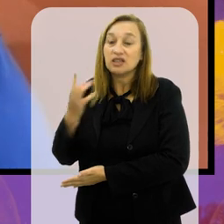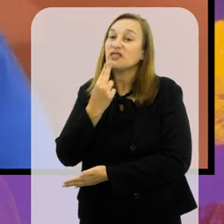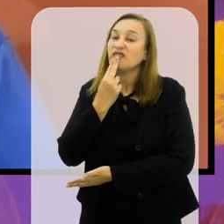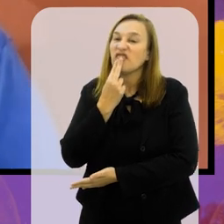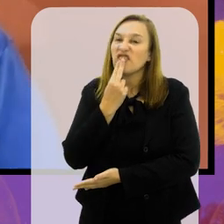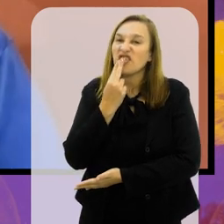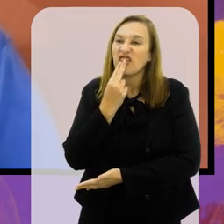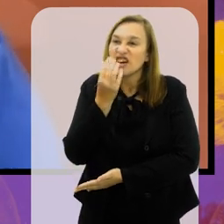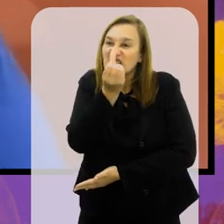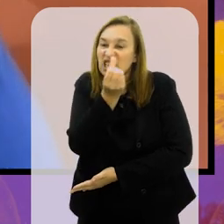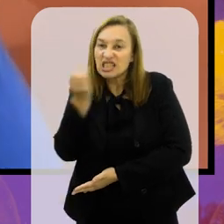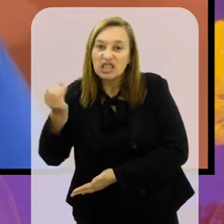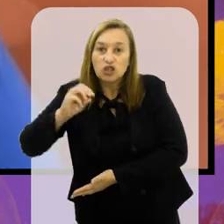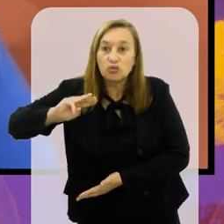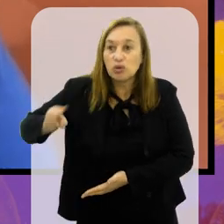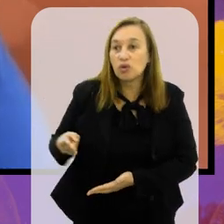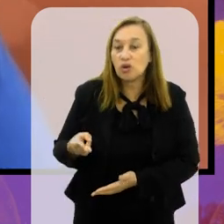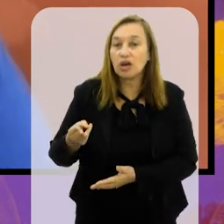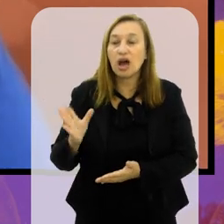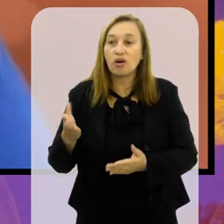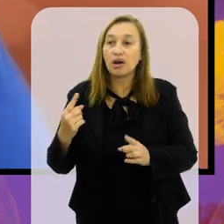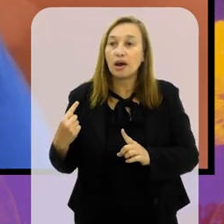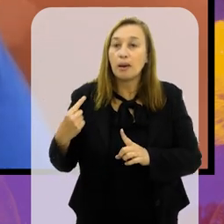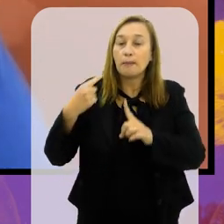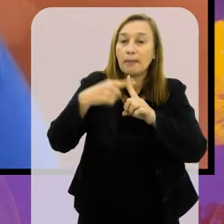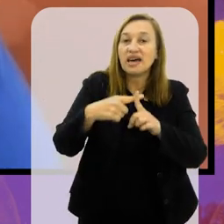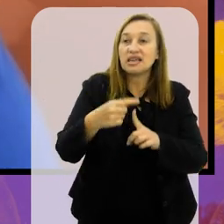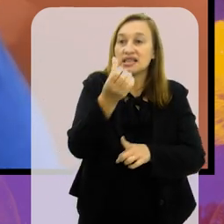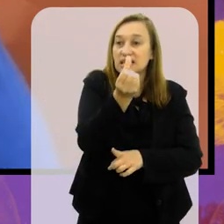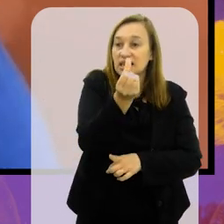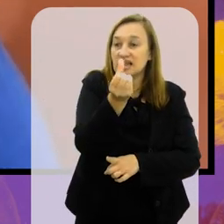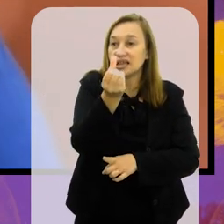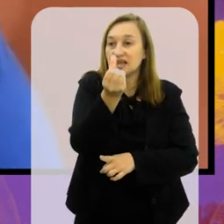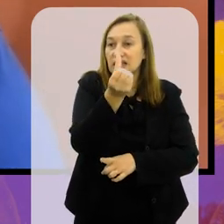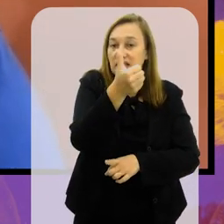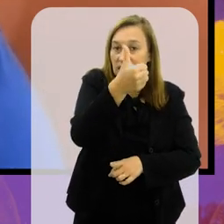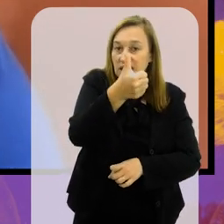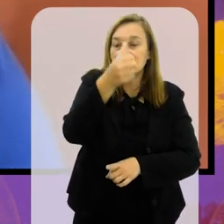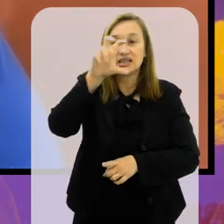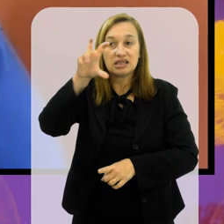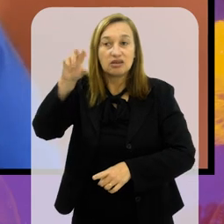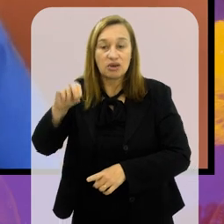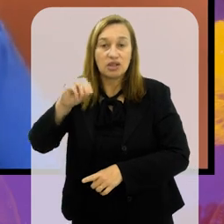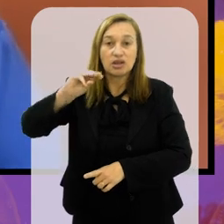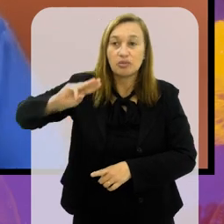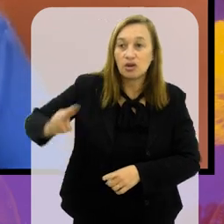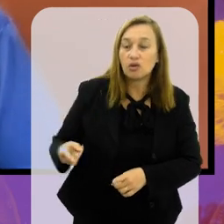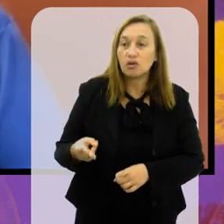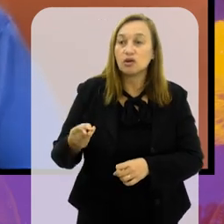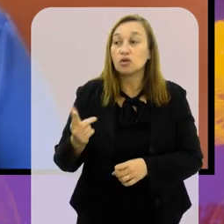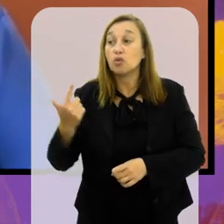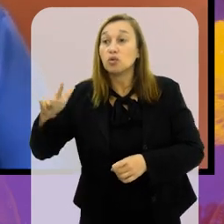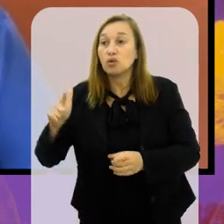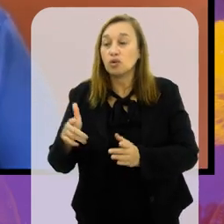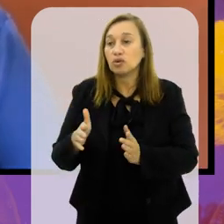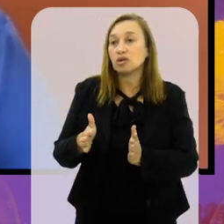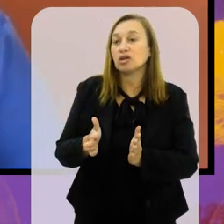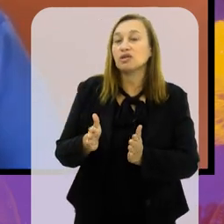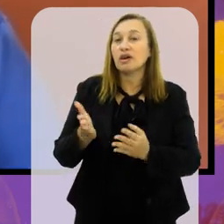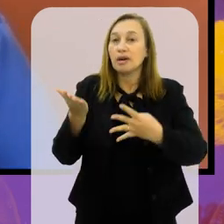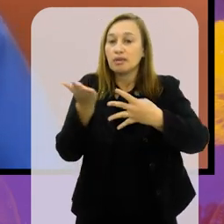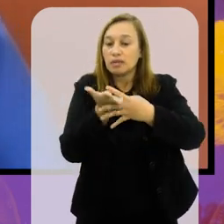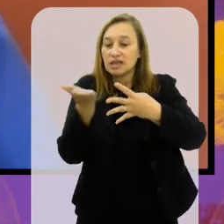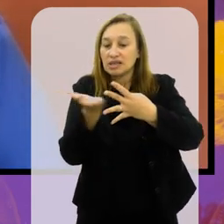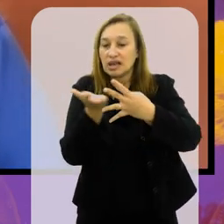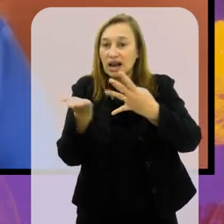já deu 100 milhões. Agora, ele está pagando mais 150 milhões. E os 350 milhões que vão sobrar, ele vai